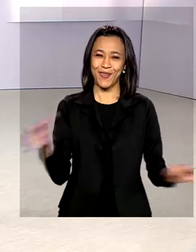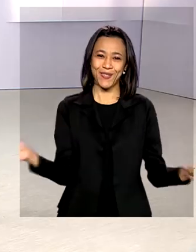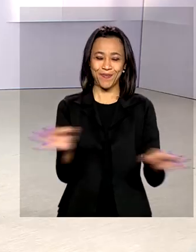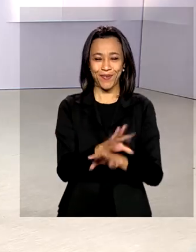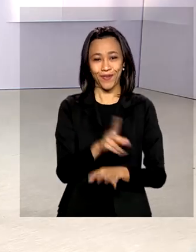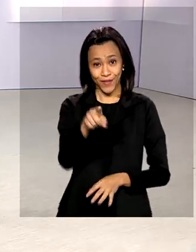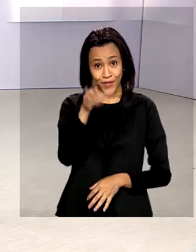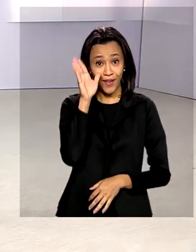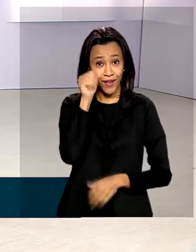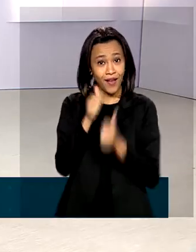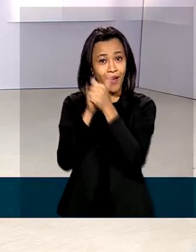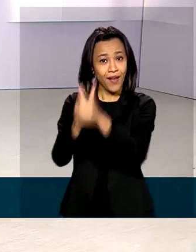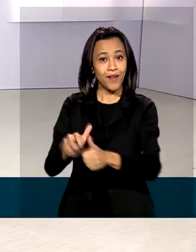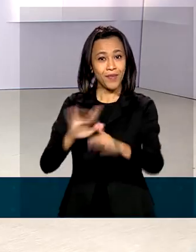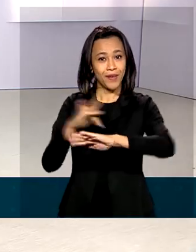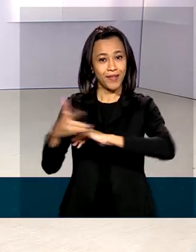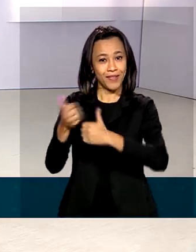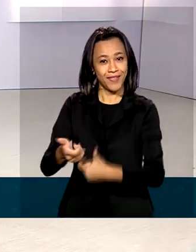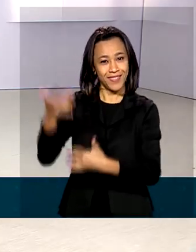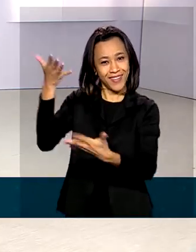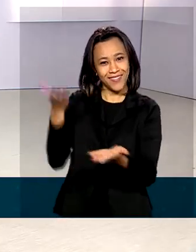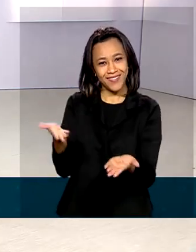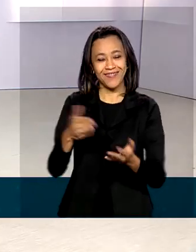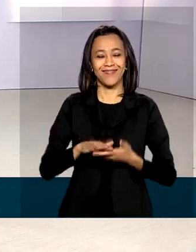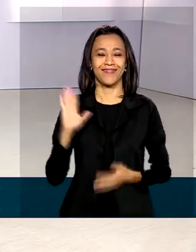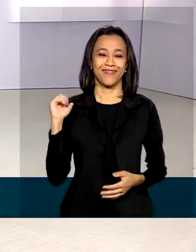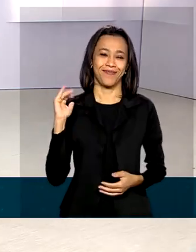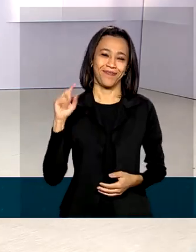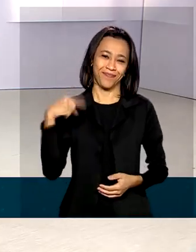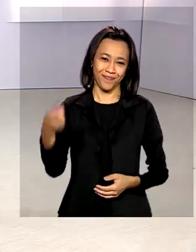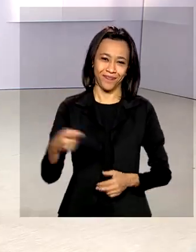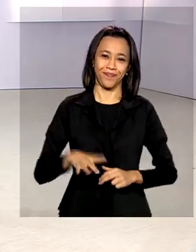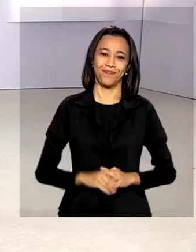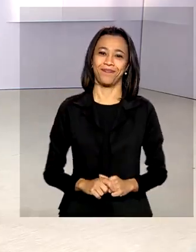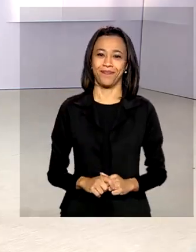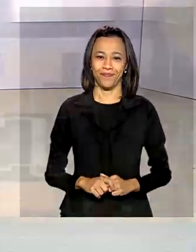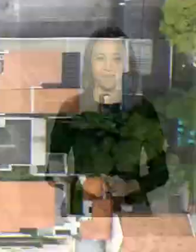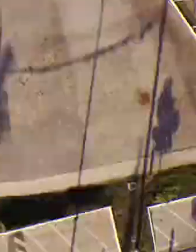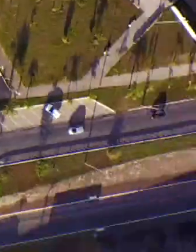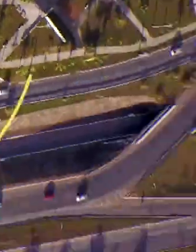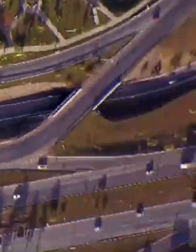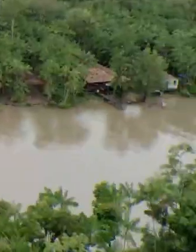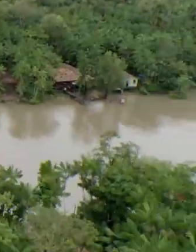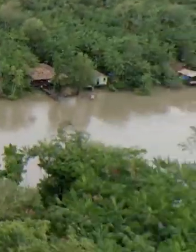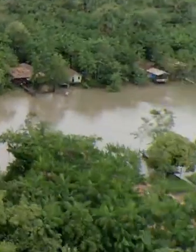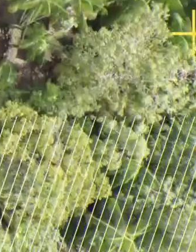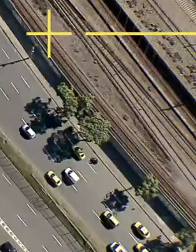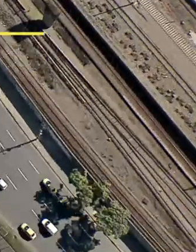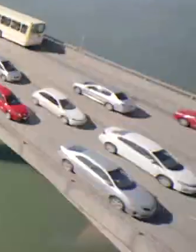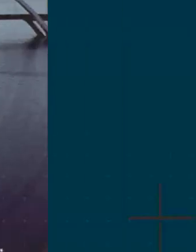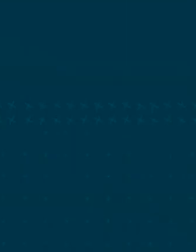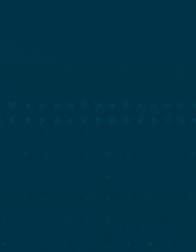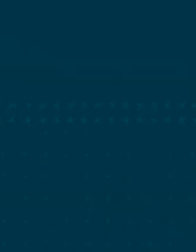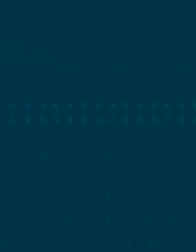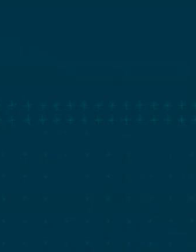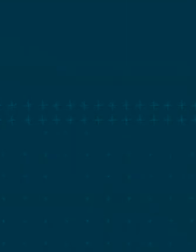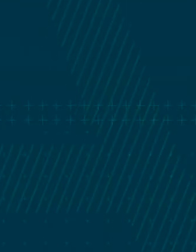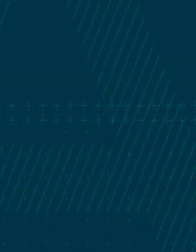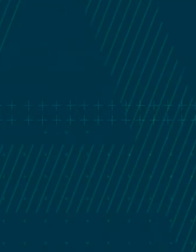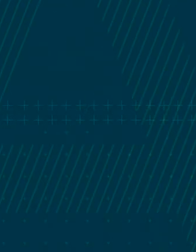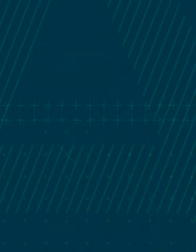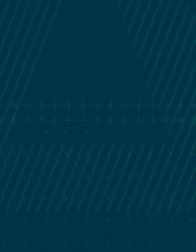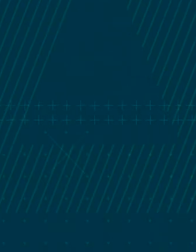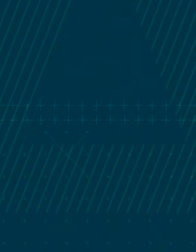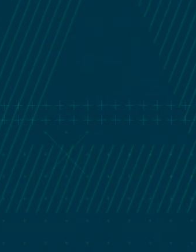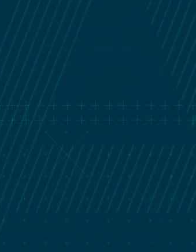aqui. Nos acompanhe também pelas redes sociais. Até a próxima edição. Tchau. Tchau. Tchau. Tchau. Tchau.